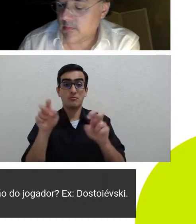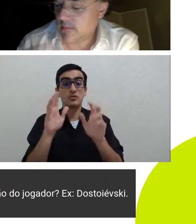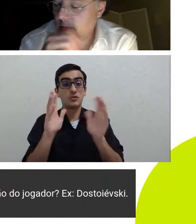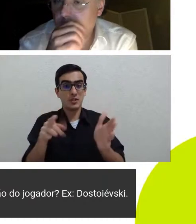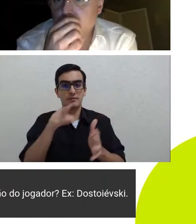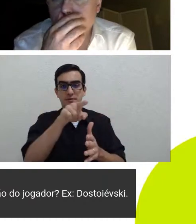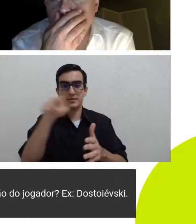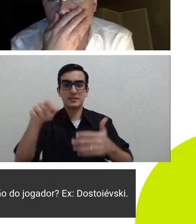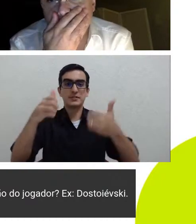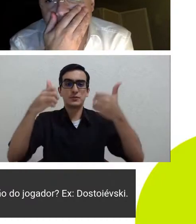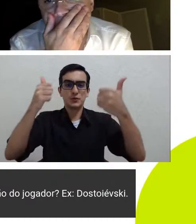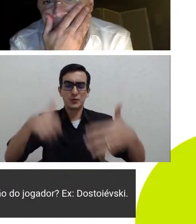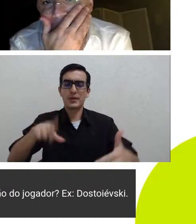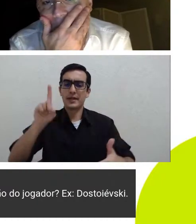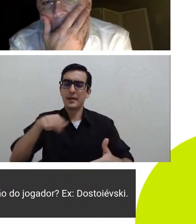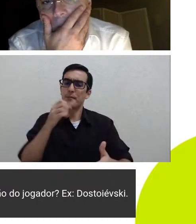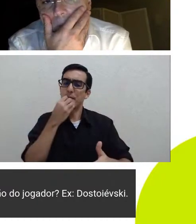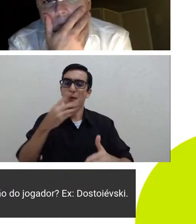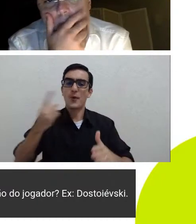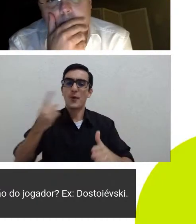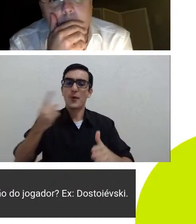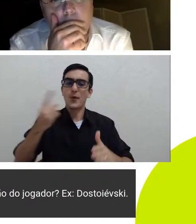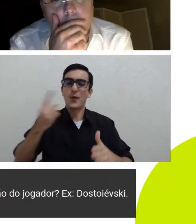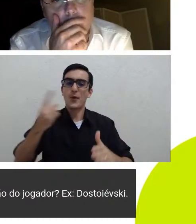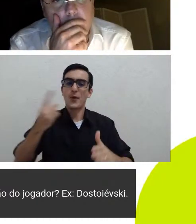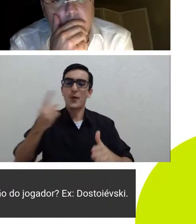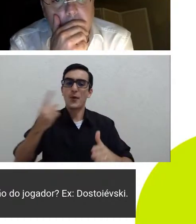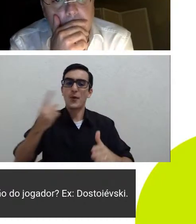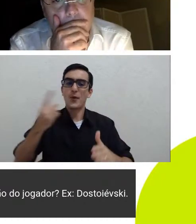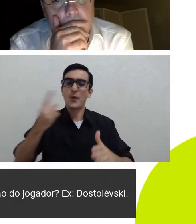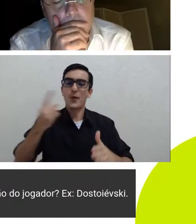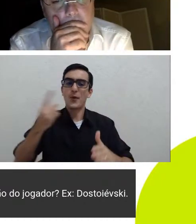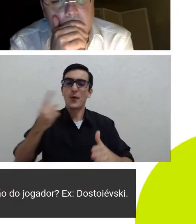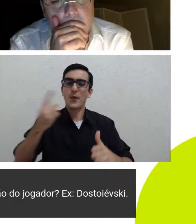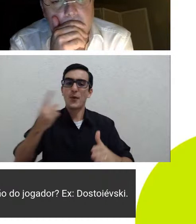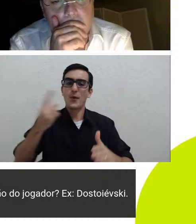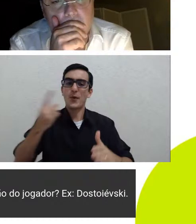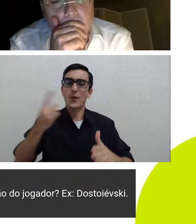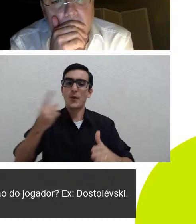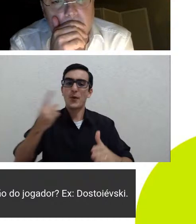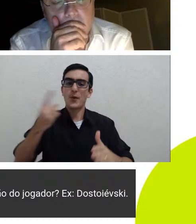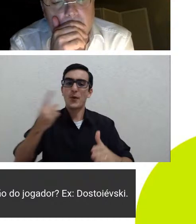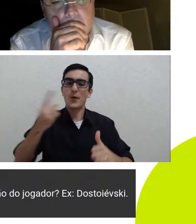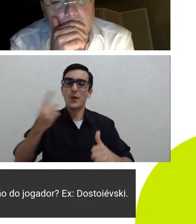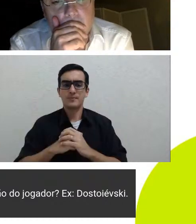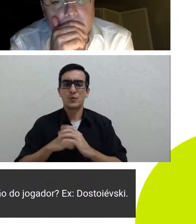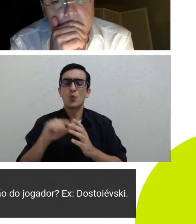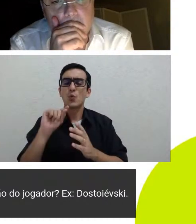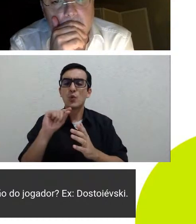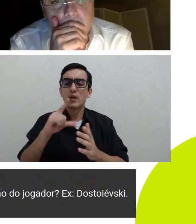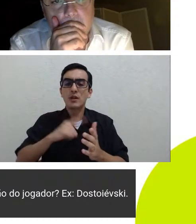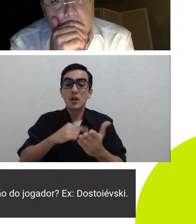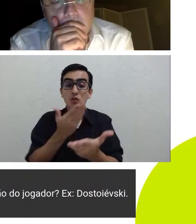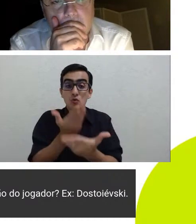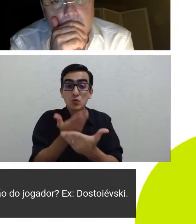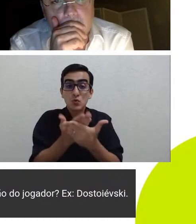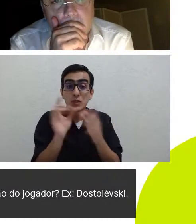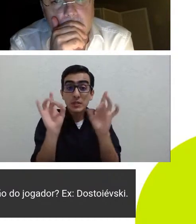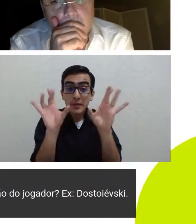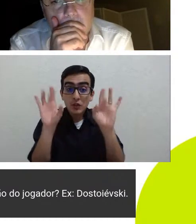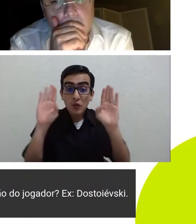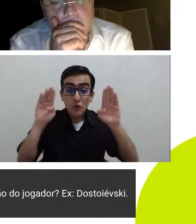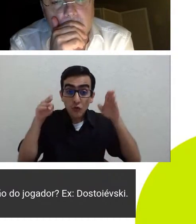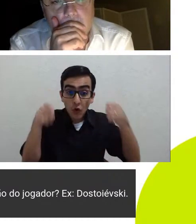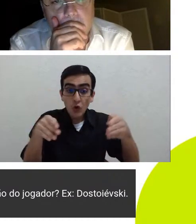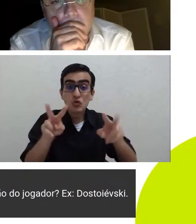eu acho que vale a pena aprofundar ela pergunta o seguinte o que há de estudos específicos sobre a compulsão